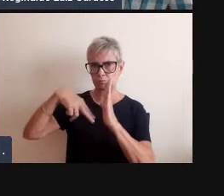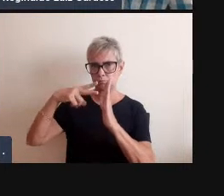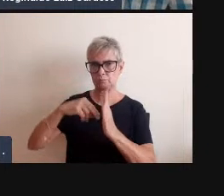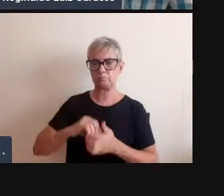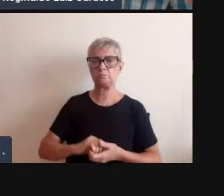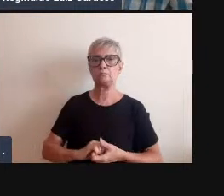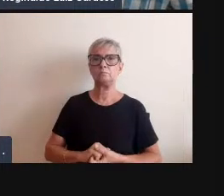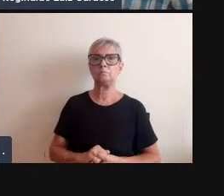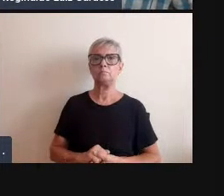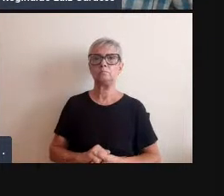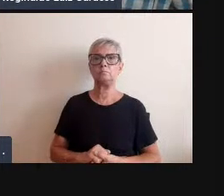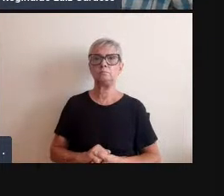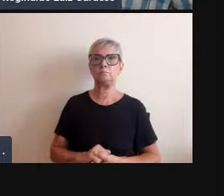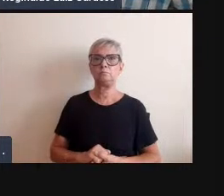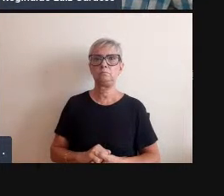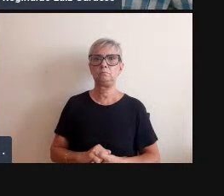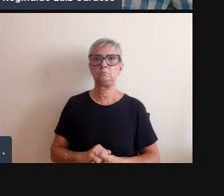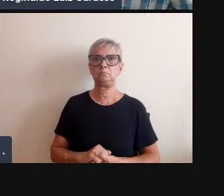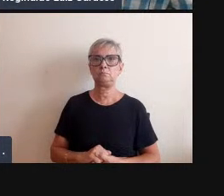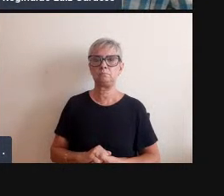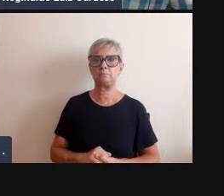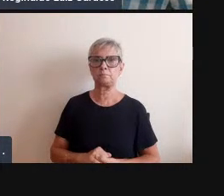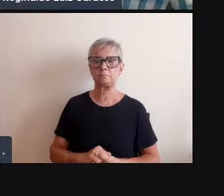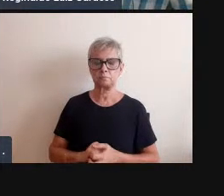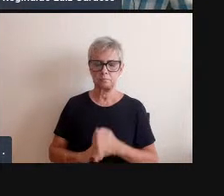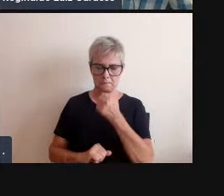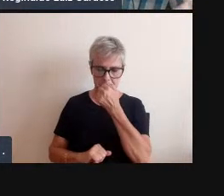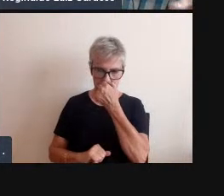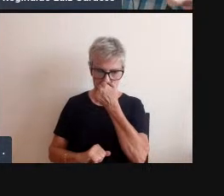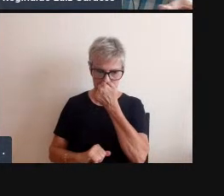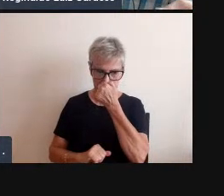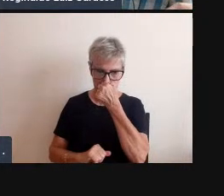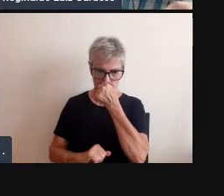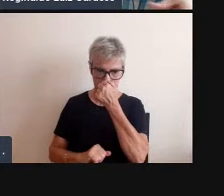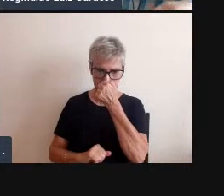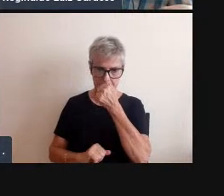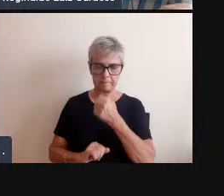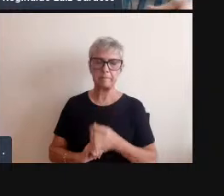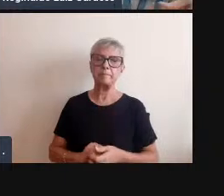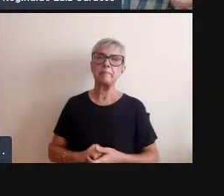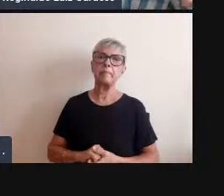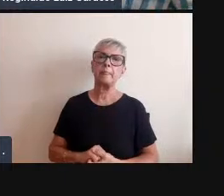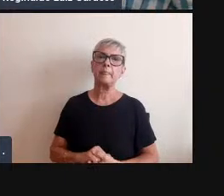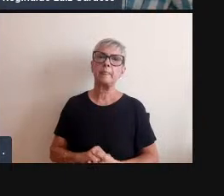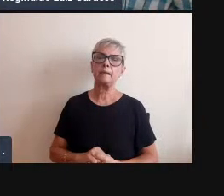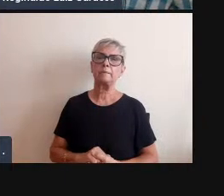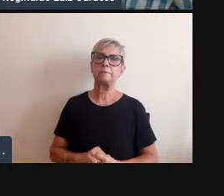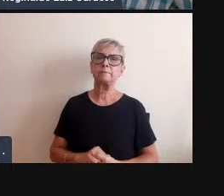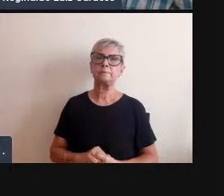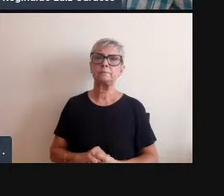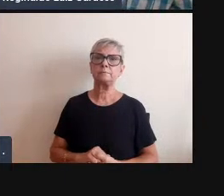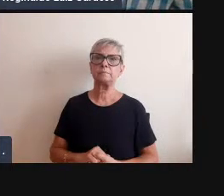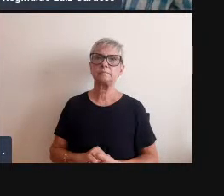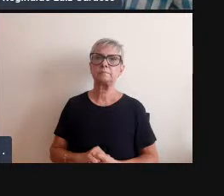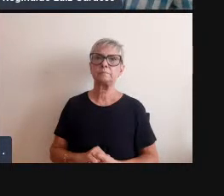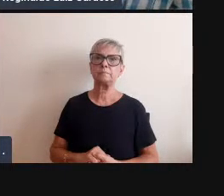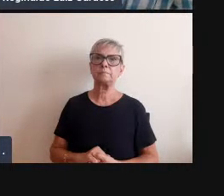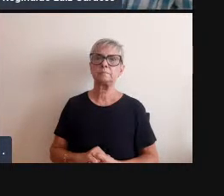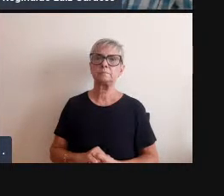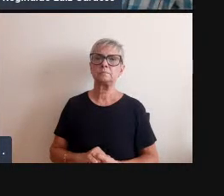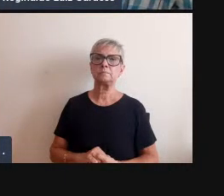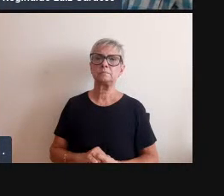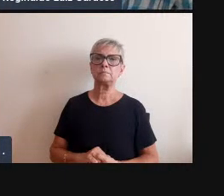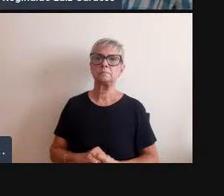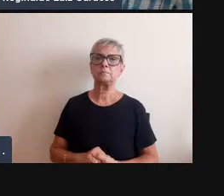lucrativo e que modificando a fatalidade do lucro modificaremos talvez um dia a fatalidade do trabalho era